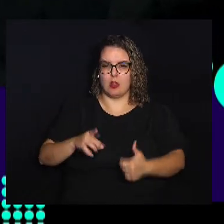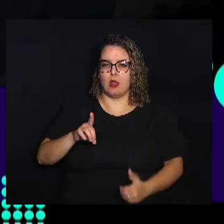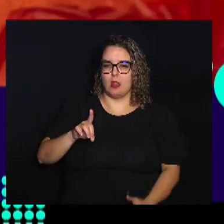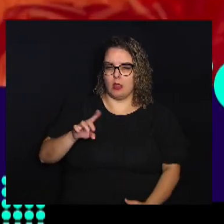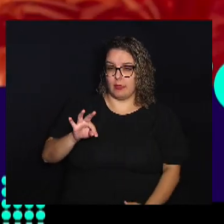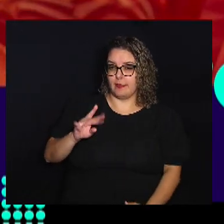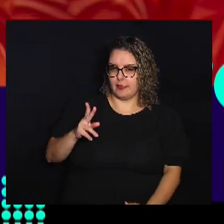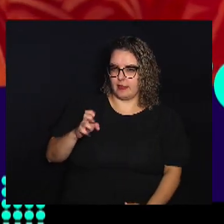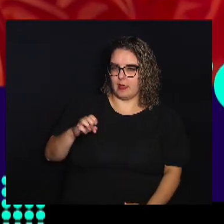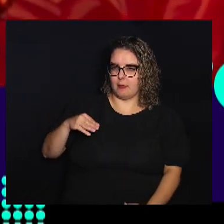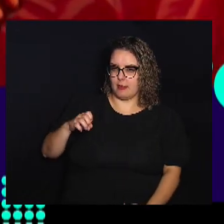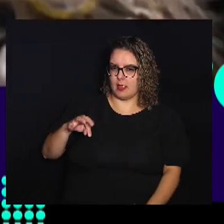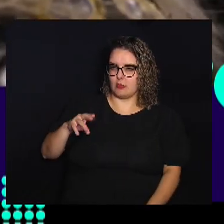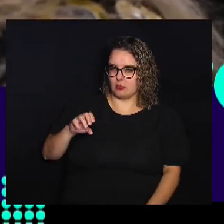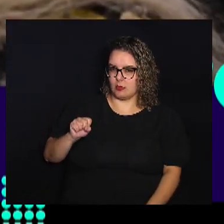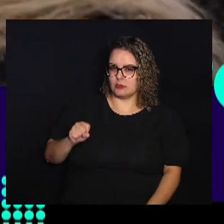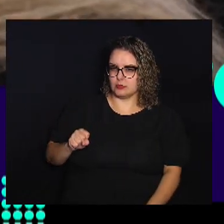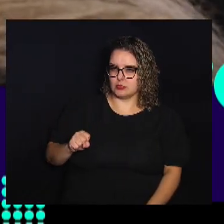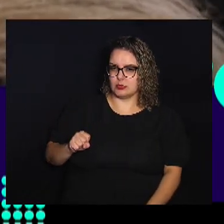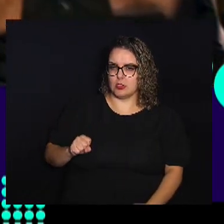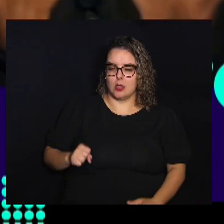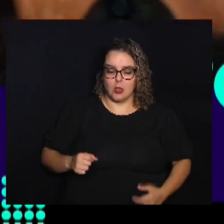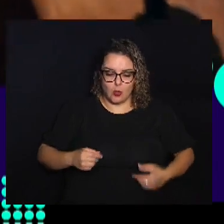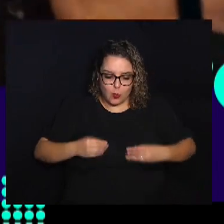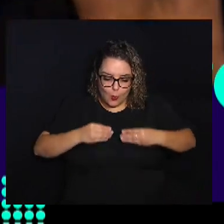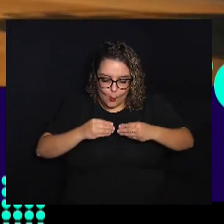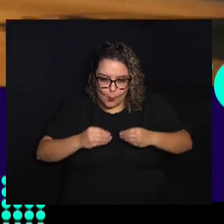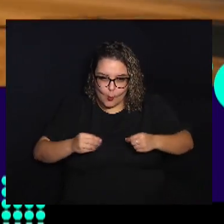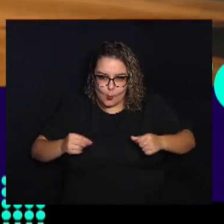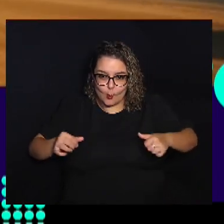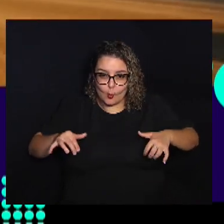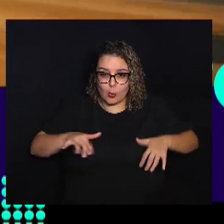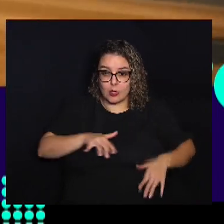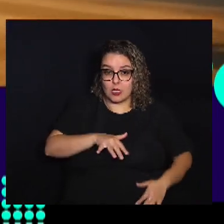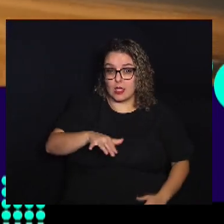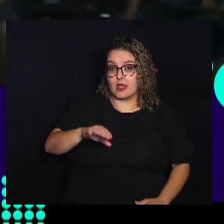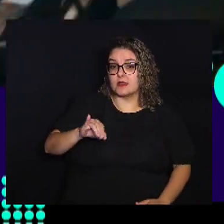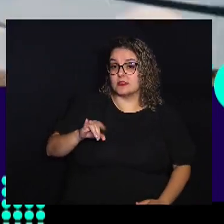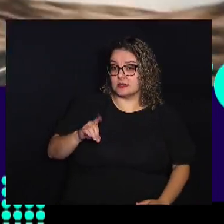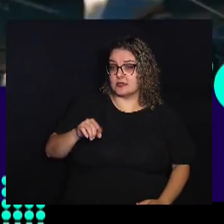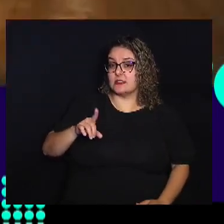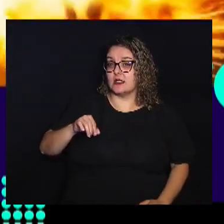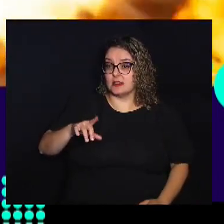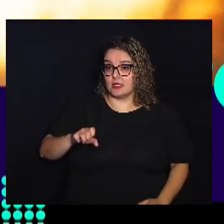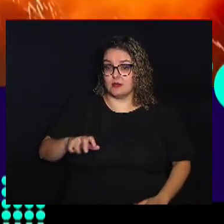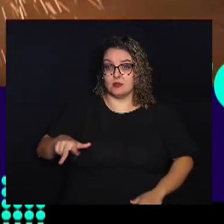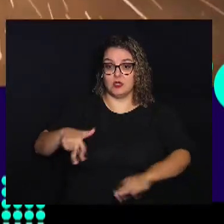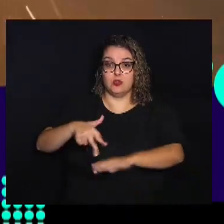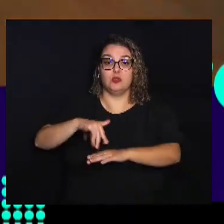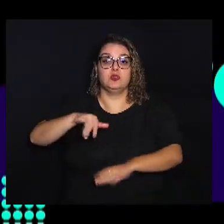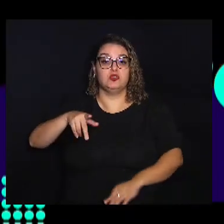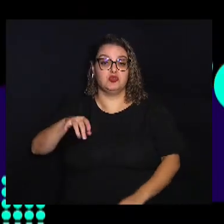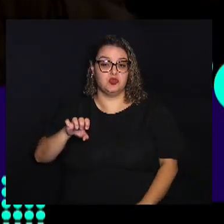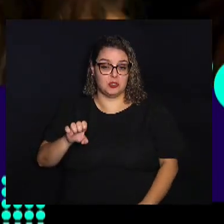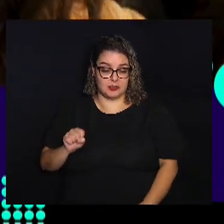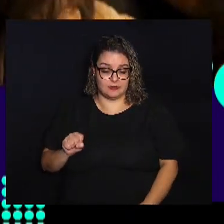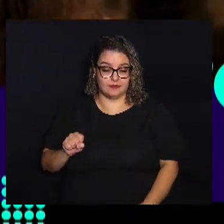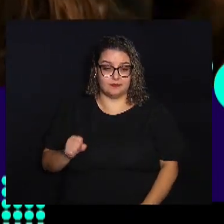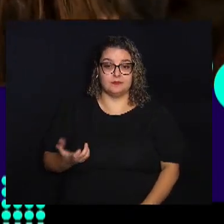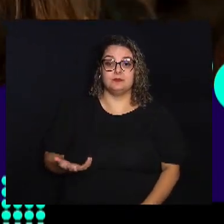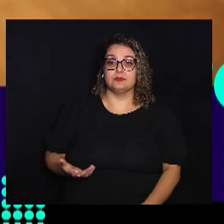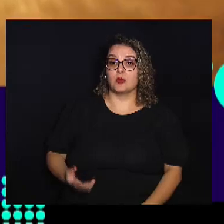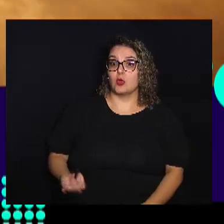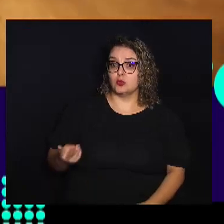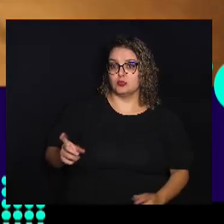atravessarem O deserto Eles encontram A cidadela Presidida Pelo imortal Joy Enquanto Os dois tiranos